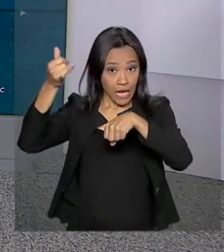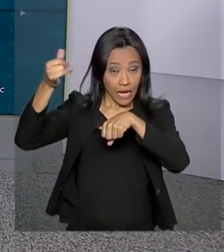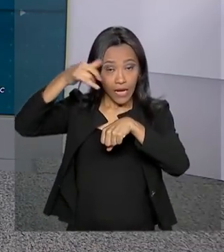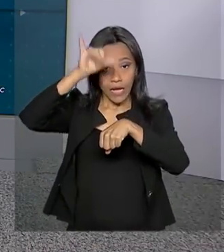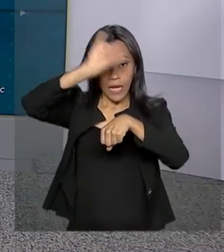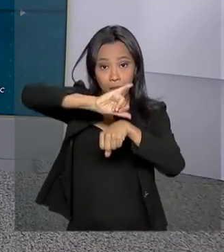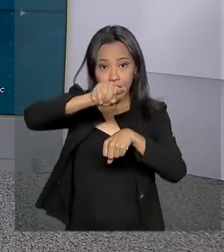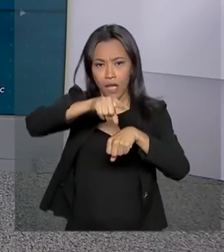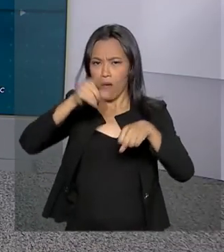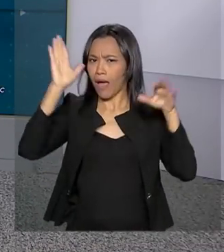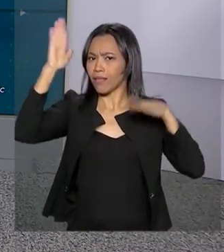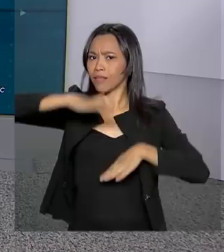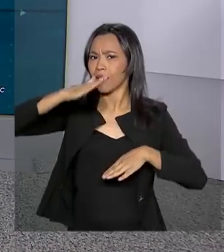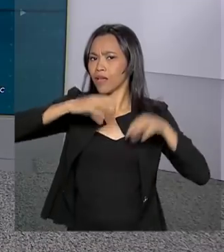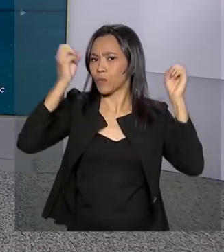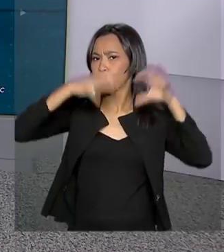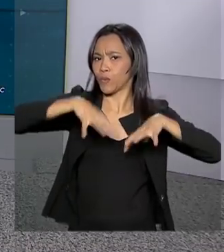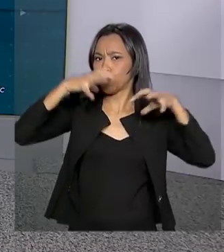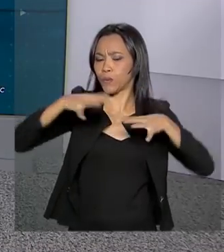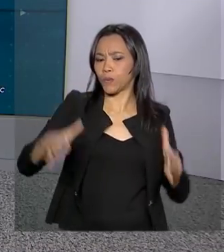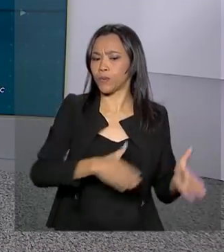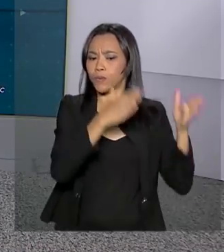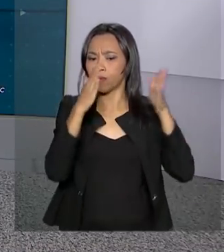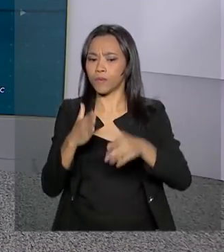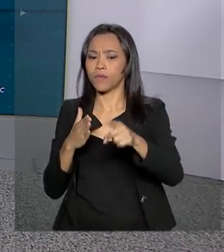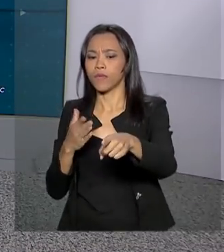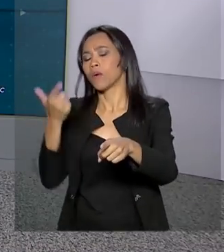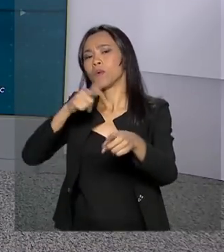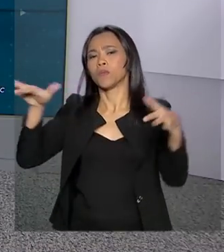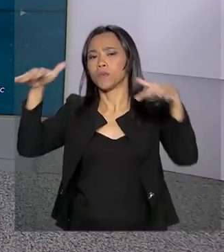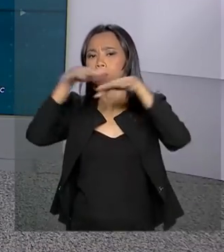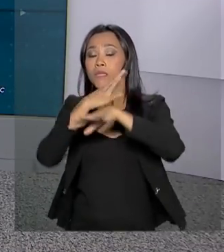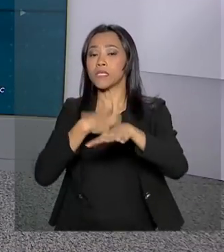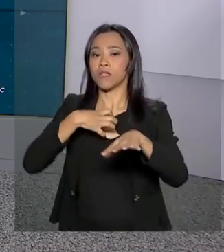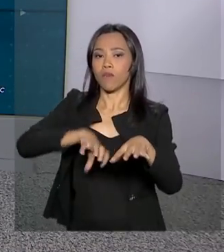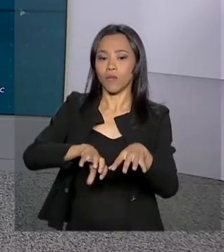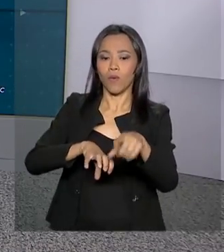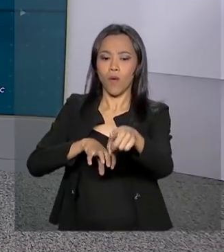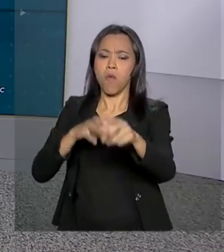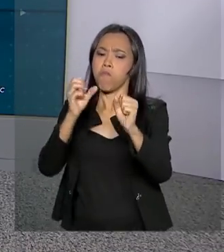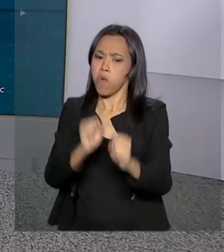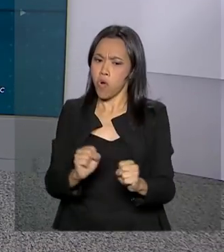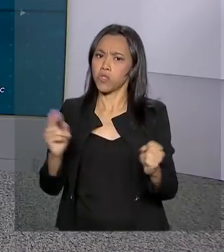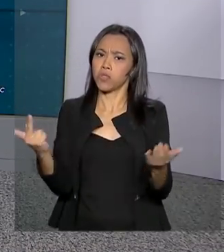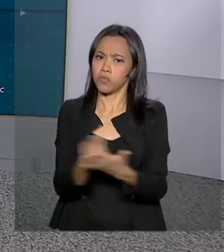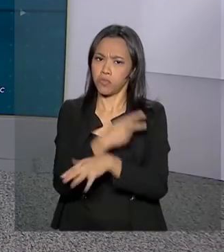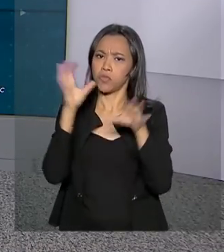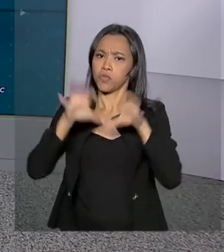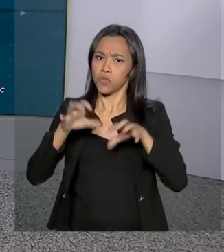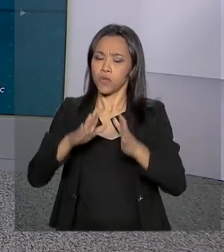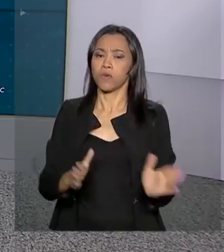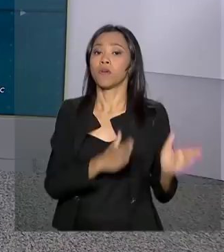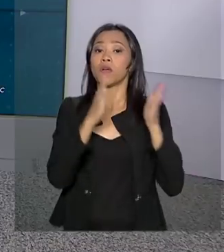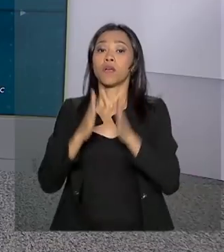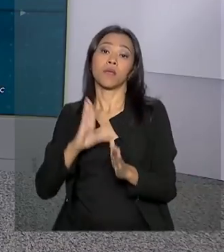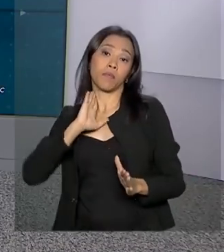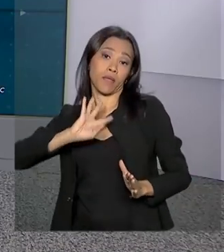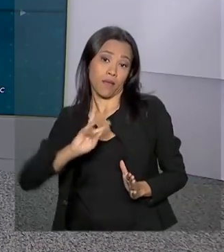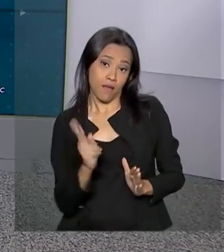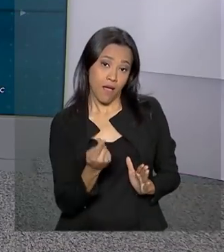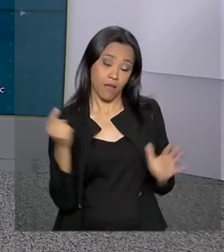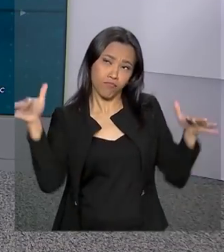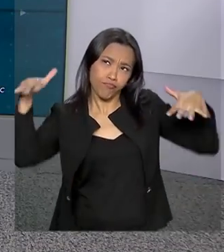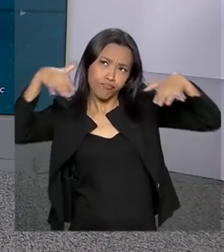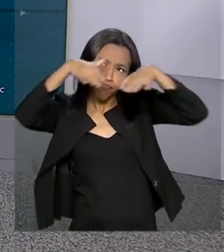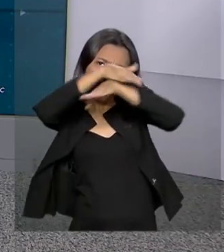da tarde. Em Cuiabá, o céu está parcialmente nublado. Em Salvador, pode chover. Em Belo Horizonte, o tempo também está